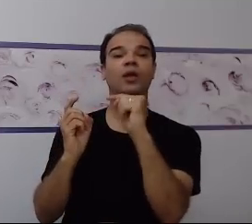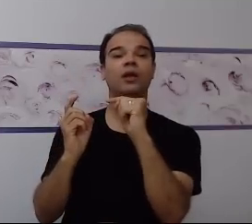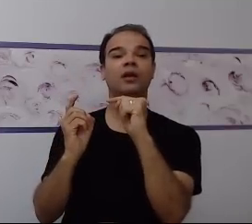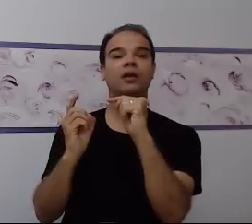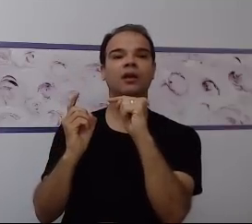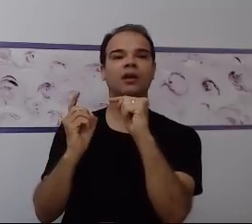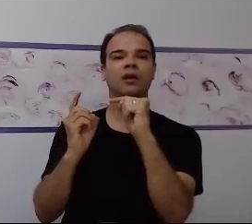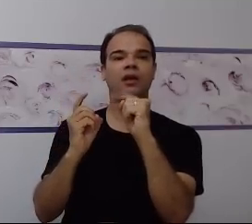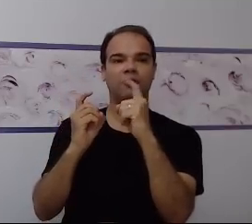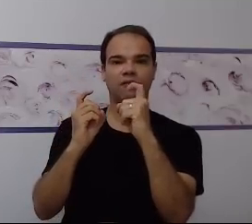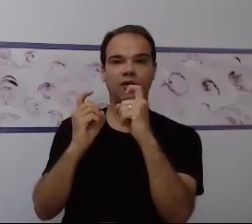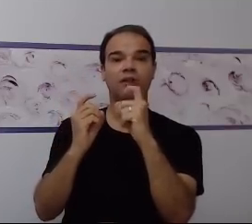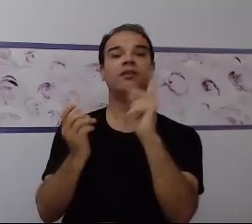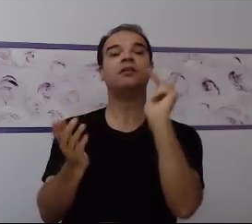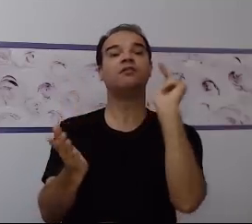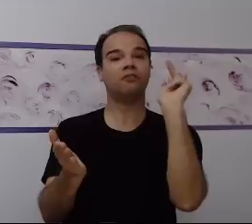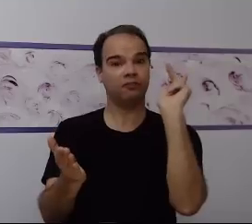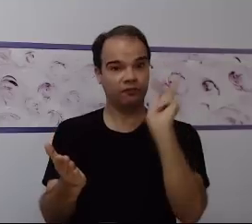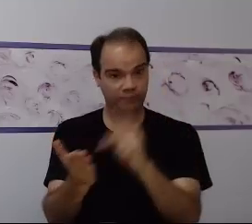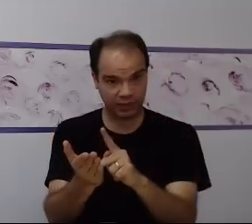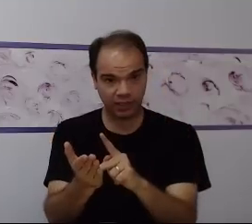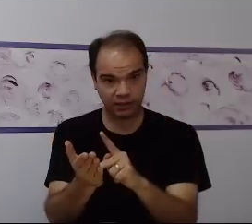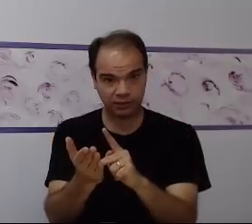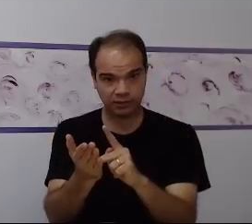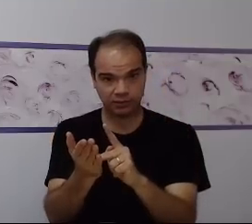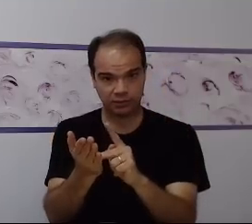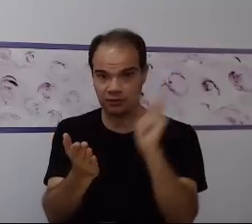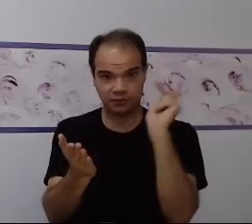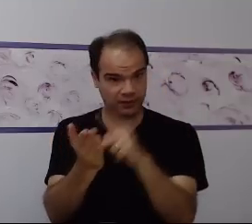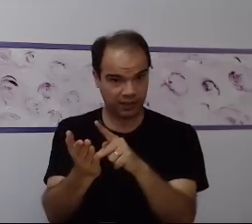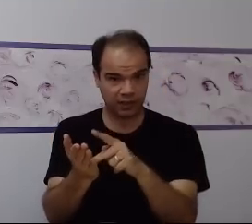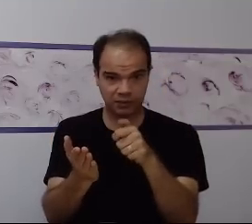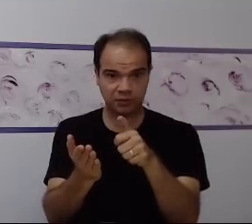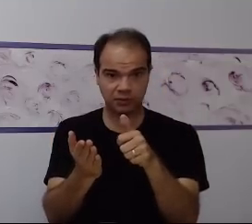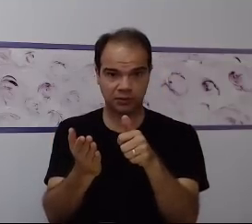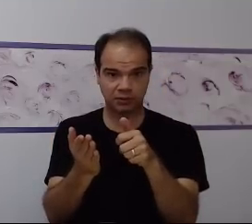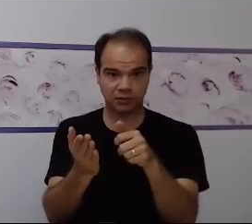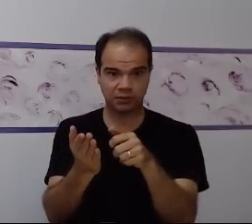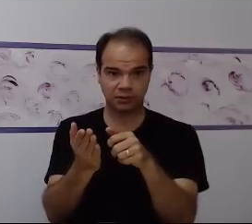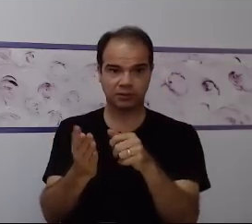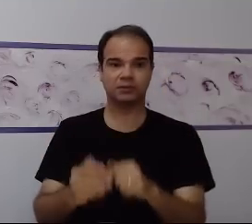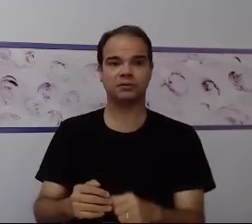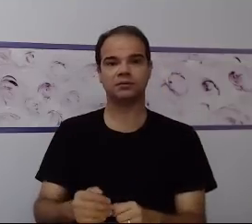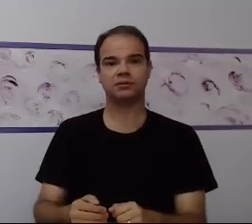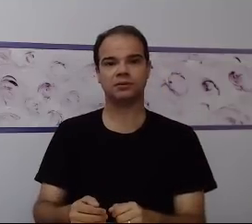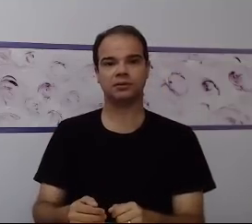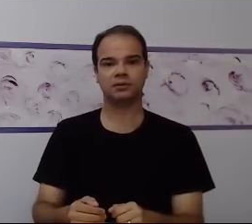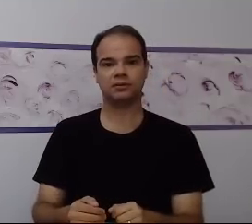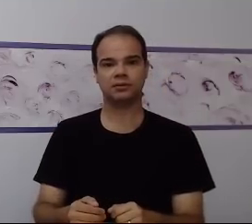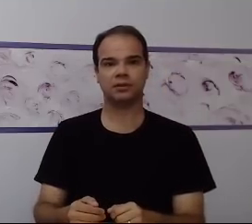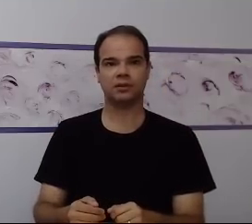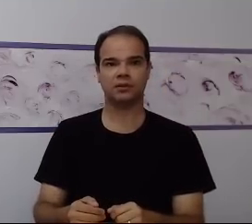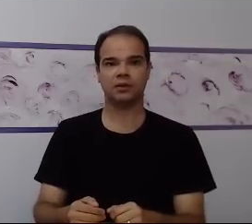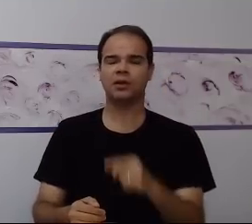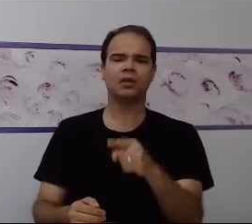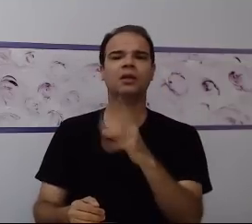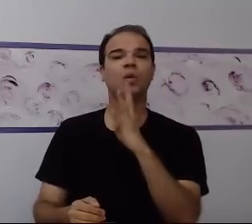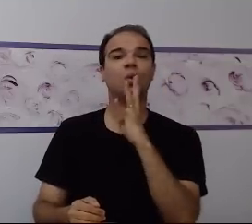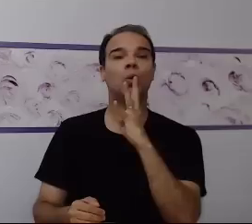imagens reais, né? Pra que a gente favoreça aquela situação do que ele tem de conhecimento prévio.